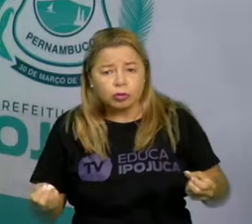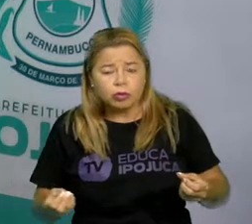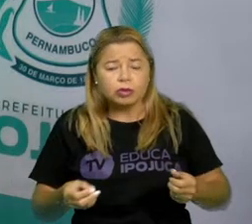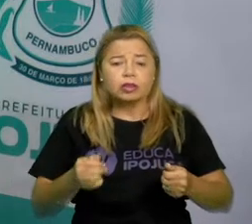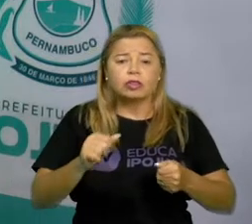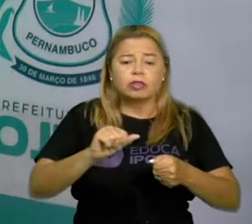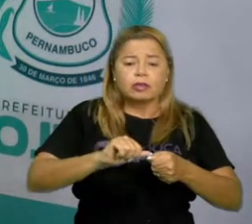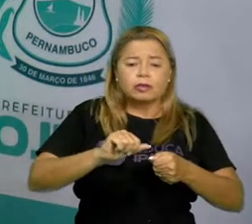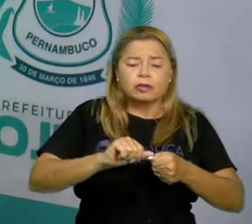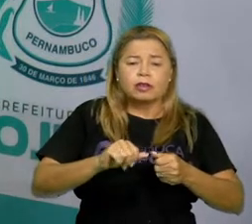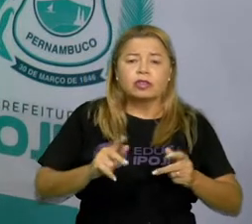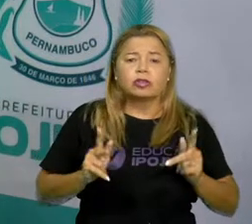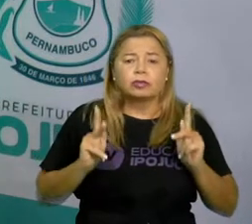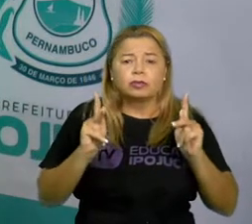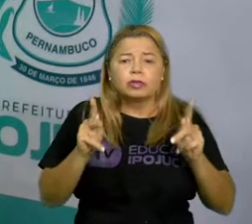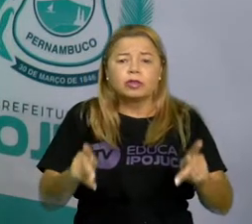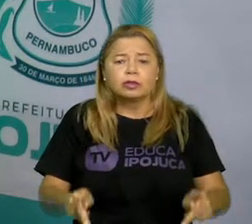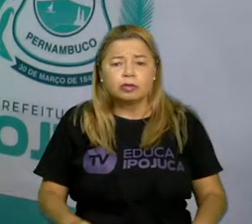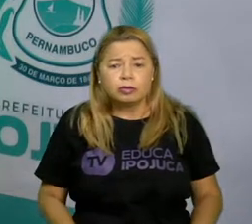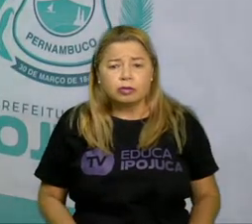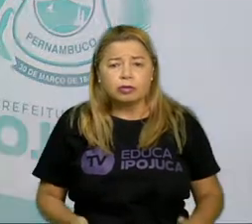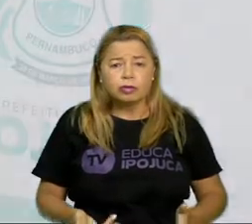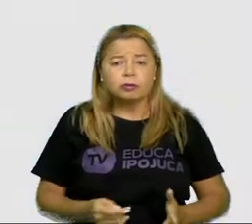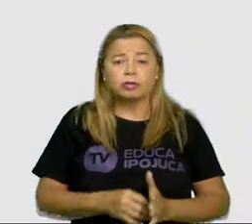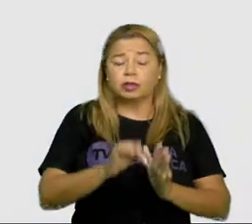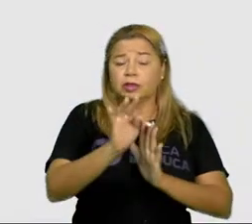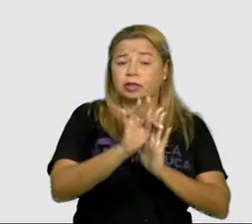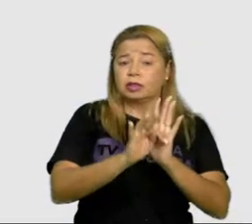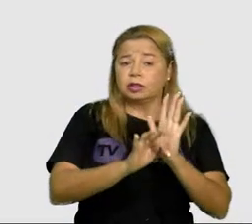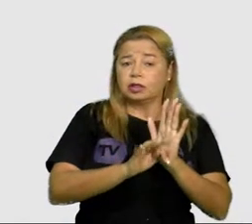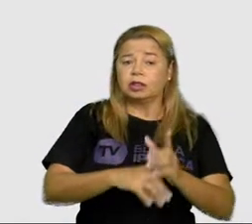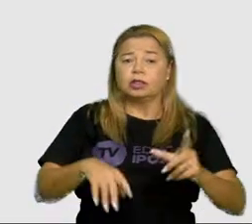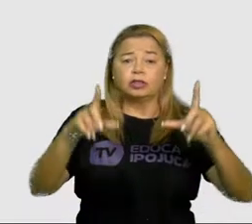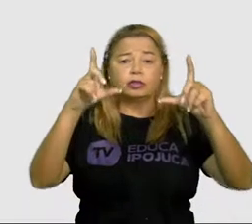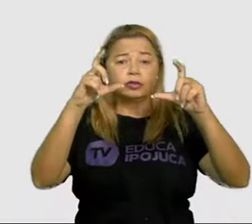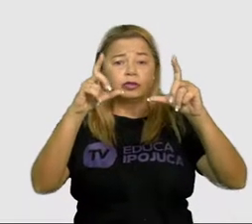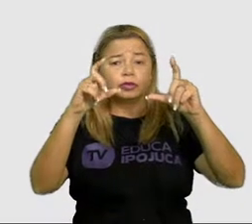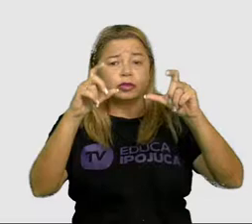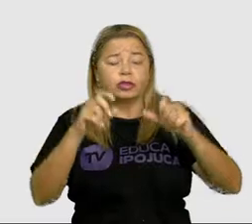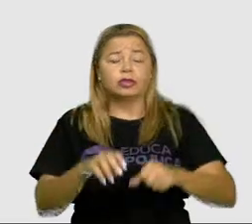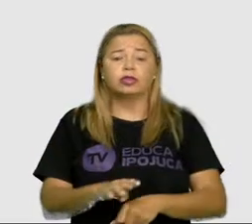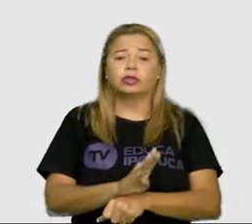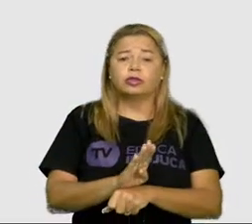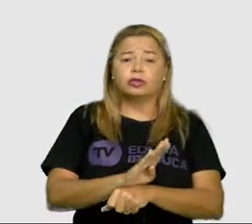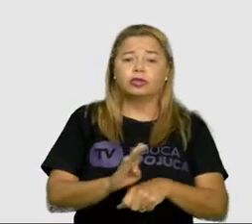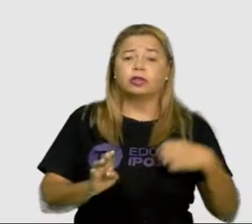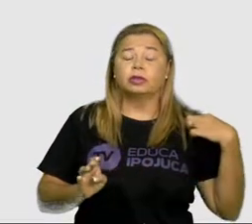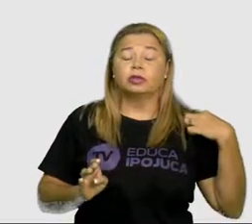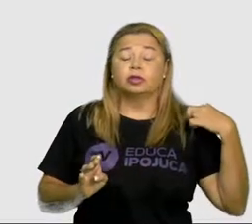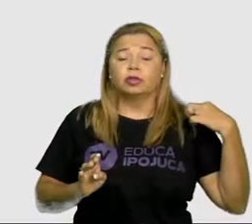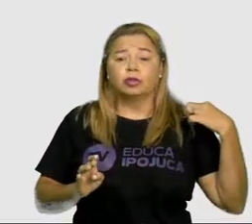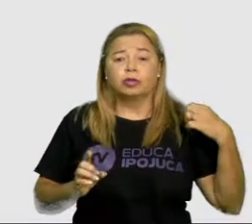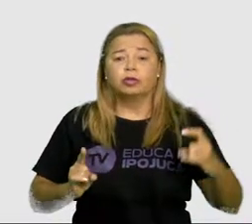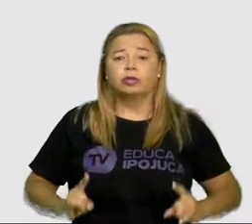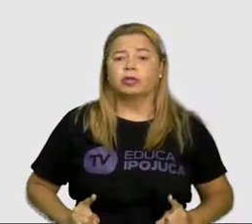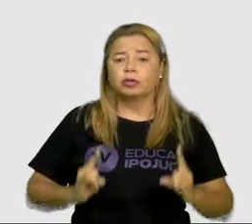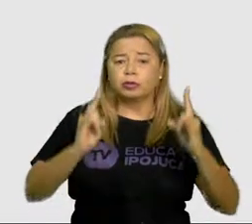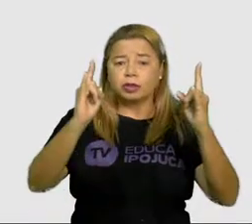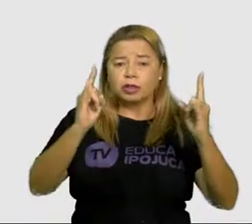mãos humanas, como textos, pinturas, fotos, filmes, roupas, construções,